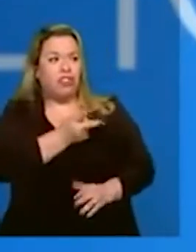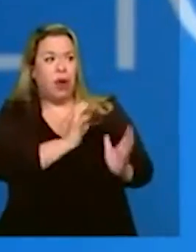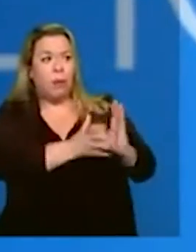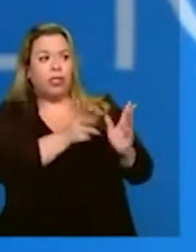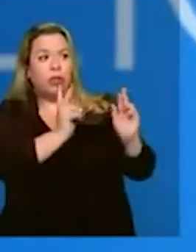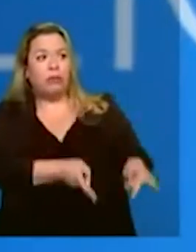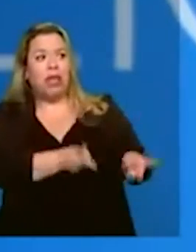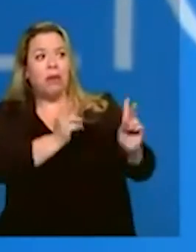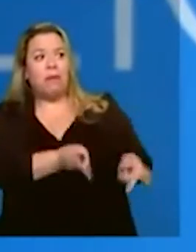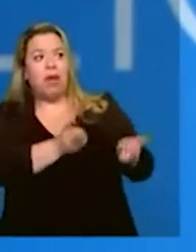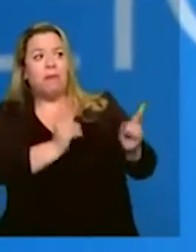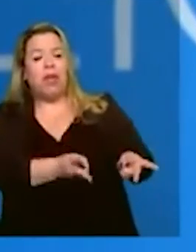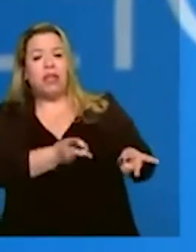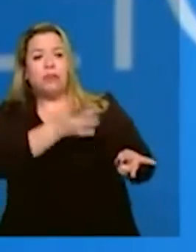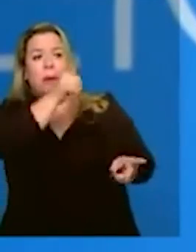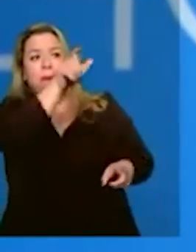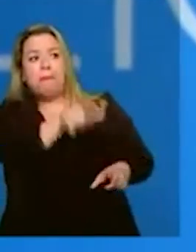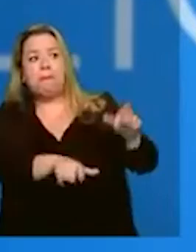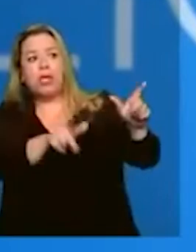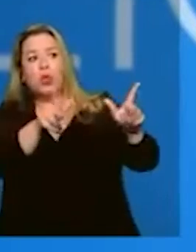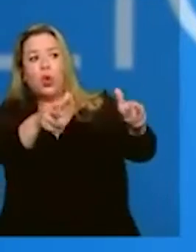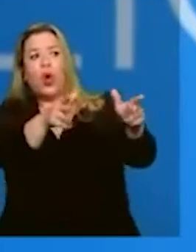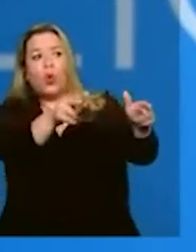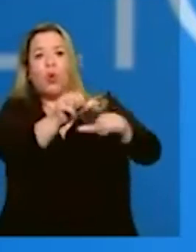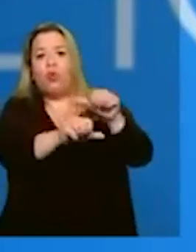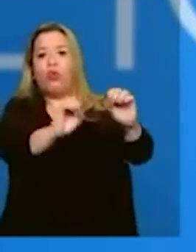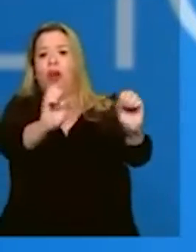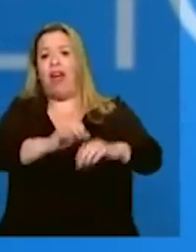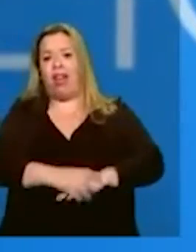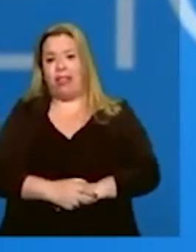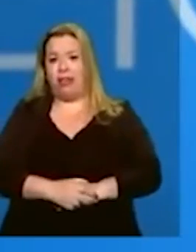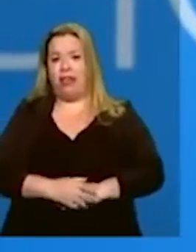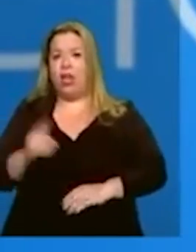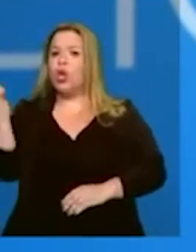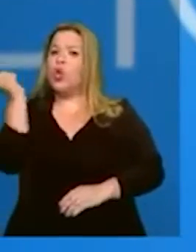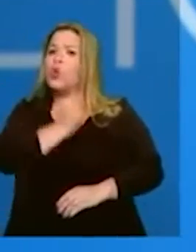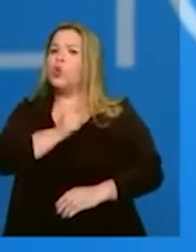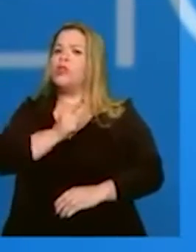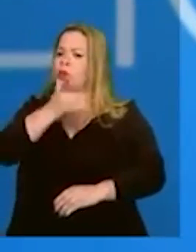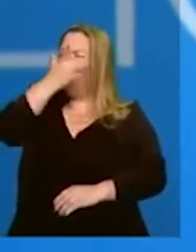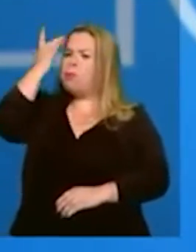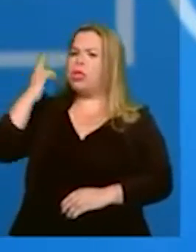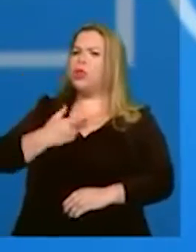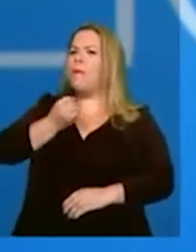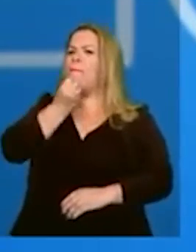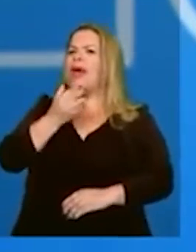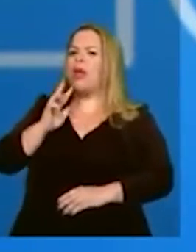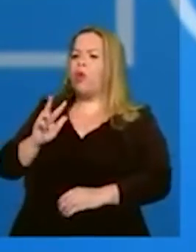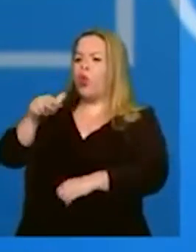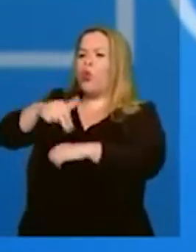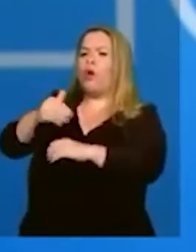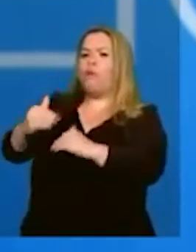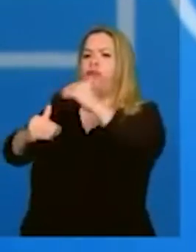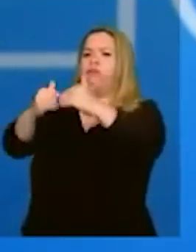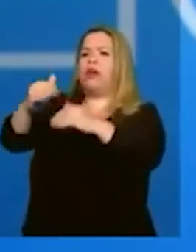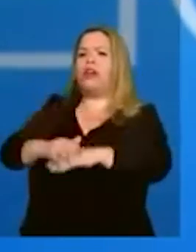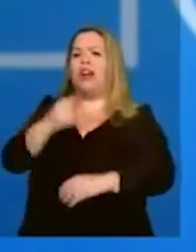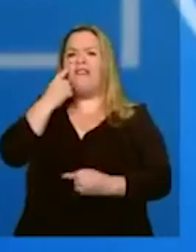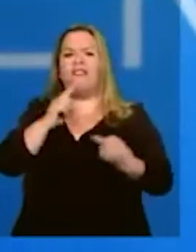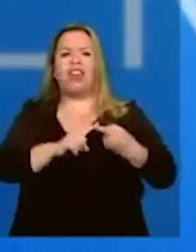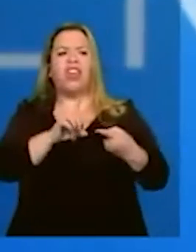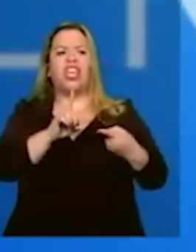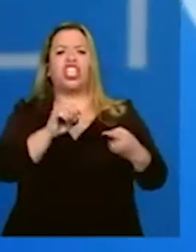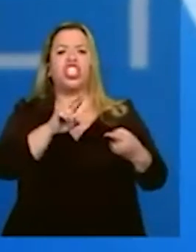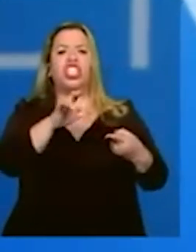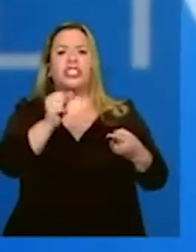quando a gente vai pegar quem fez parte, quem foram as lideranças nesses últimos anos, a gente vai ver lá, Zé Diceu, preso. Bacari,